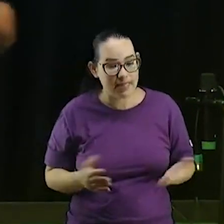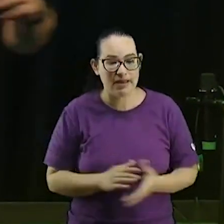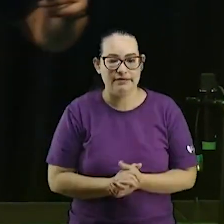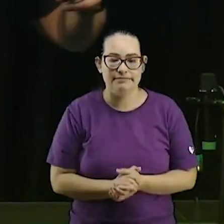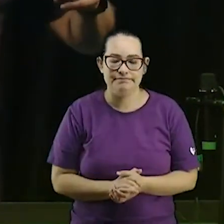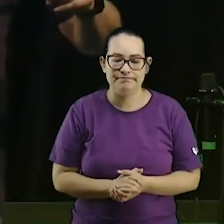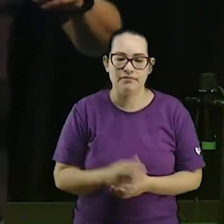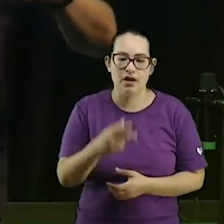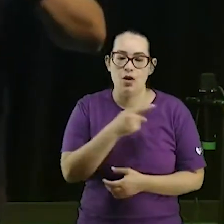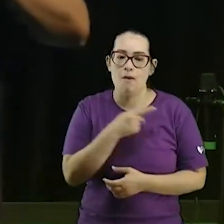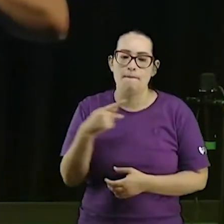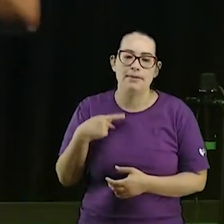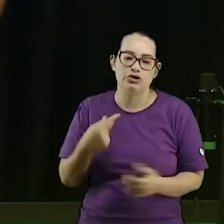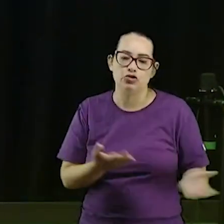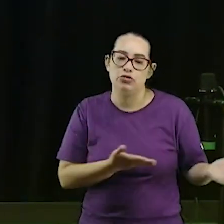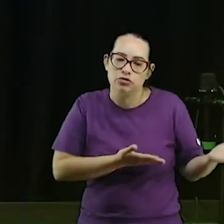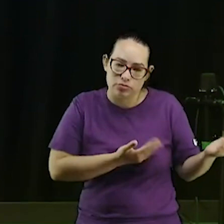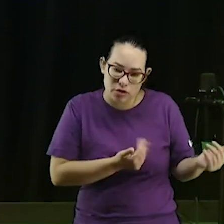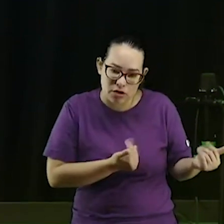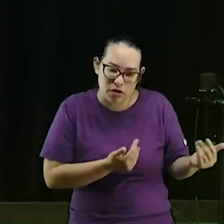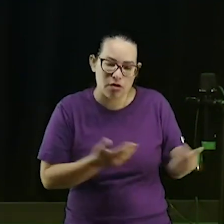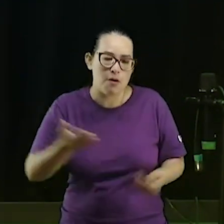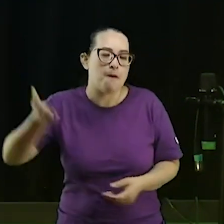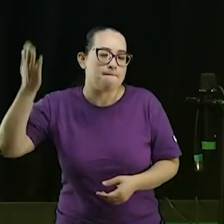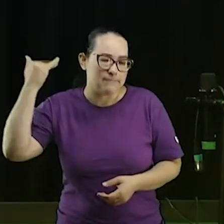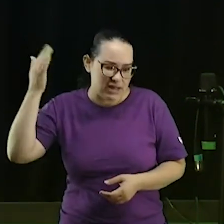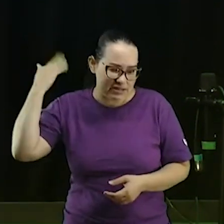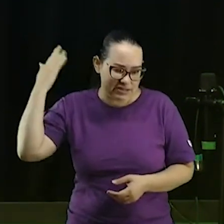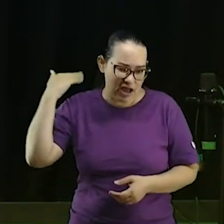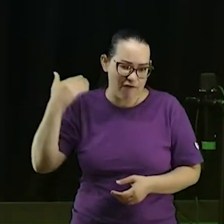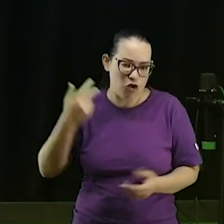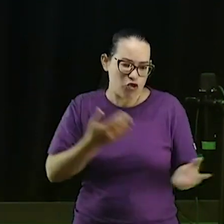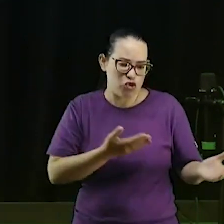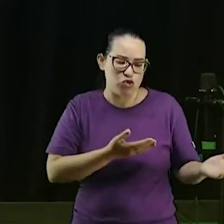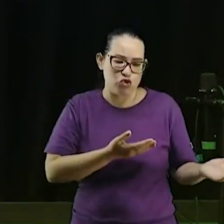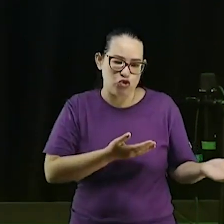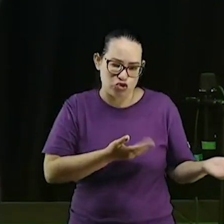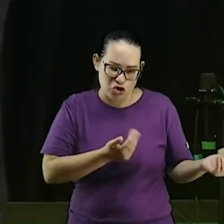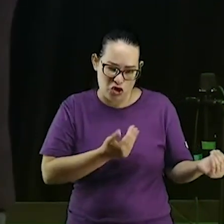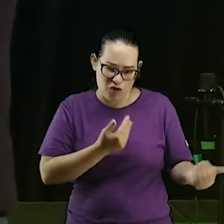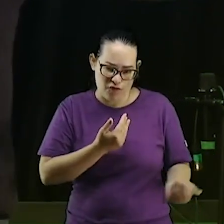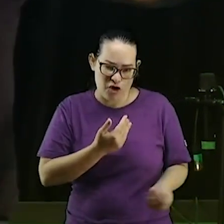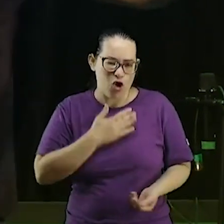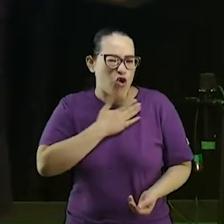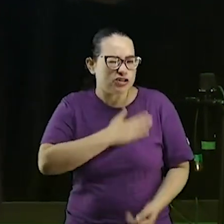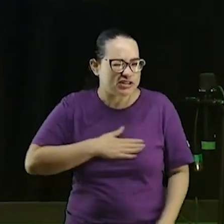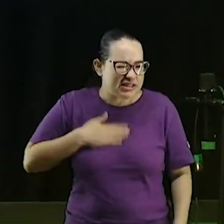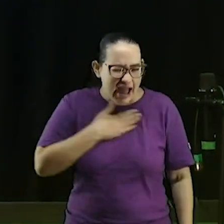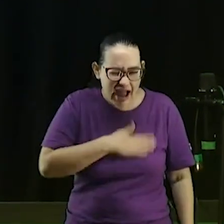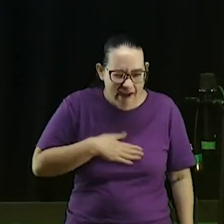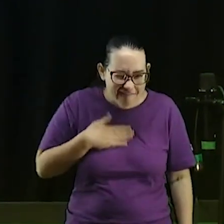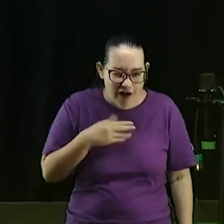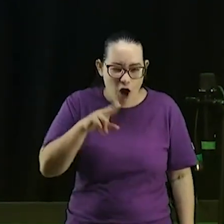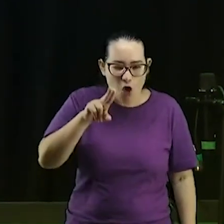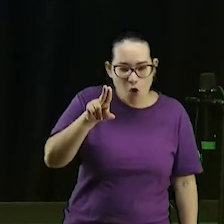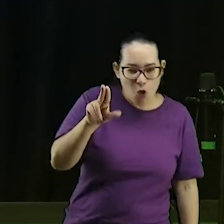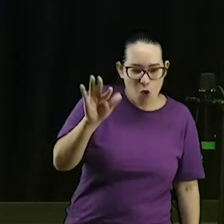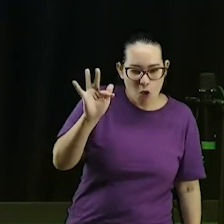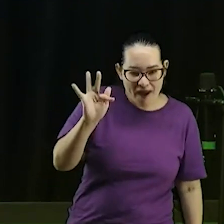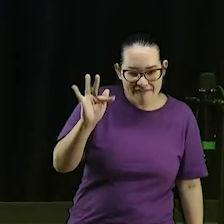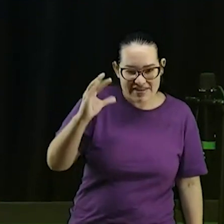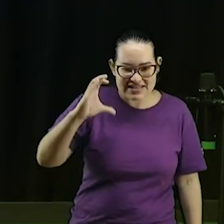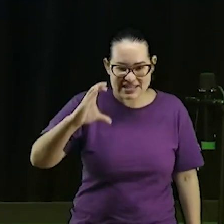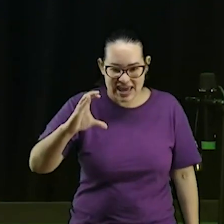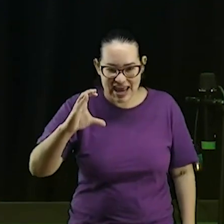importa eu pastor de jovens era uma época que os jovens gostavam do tal do UFC parece que essa febre